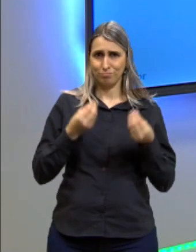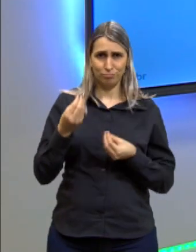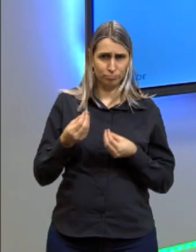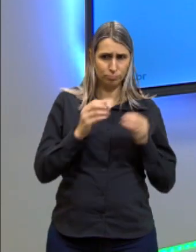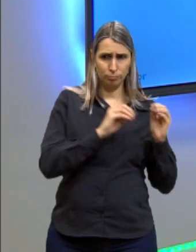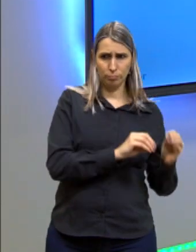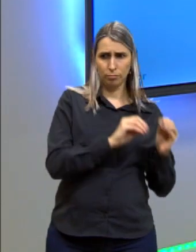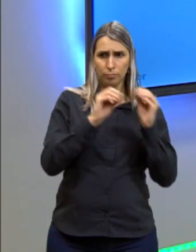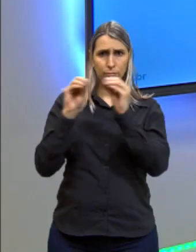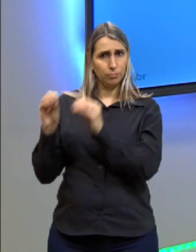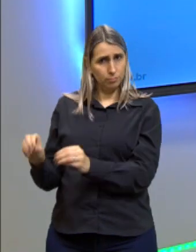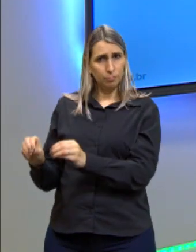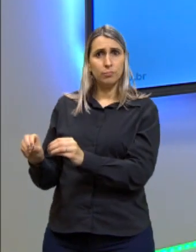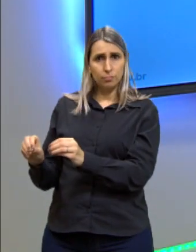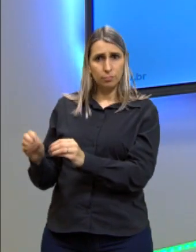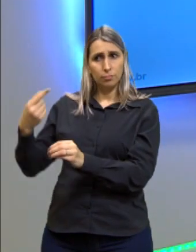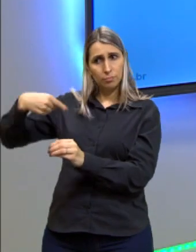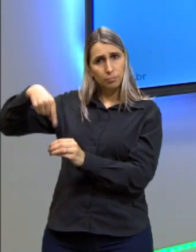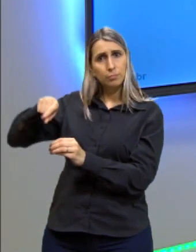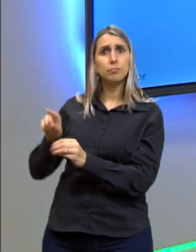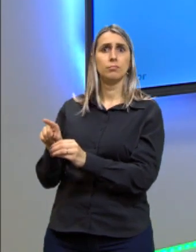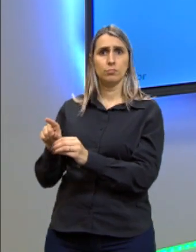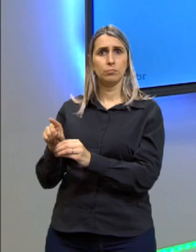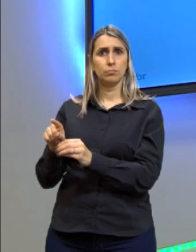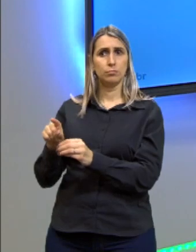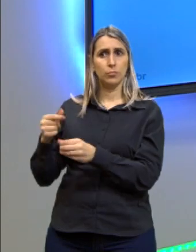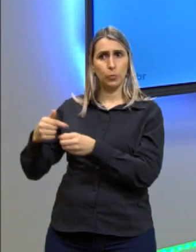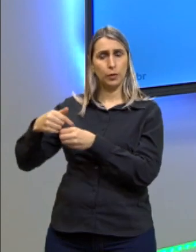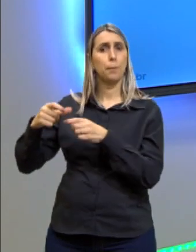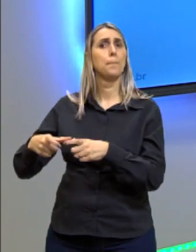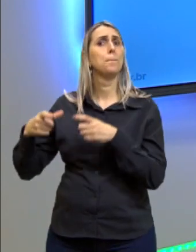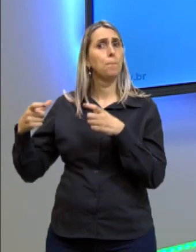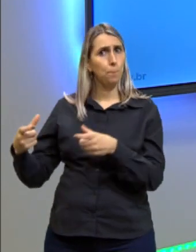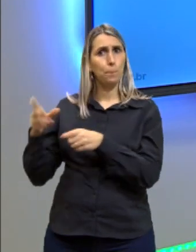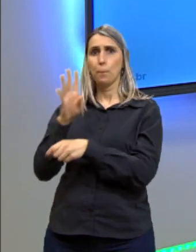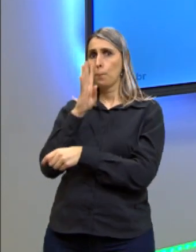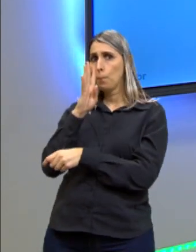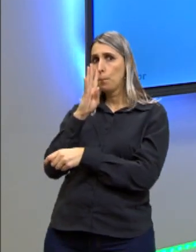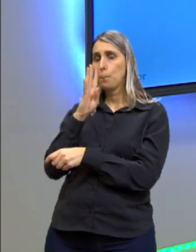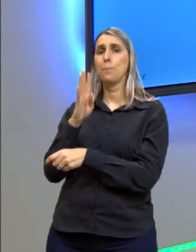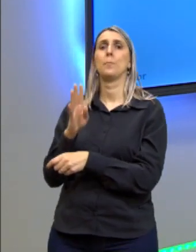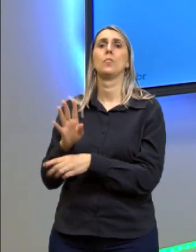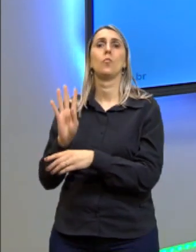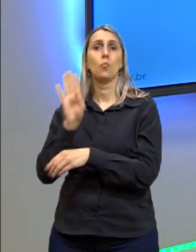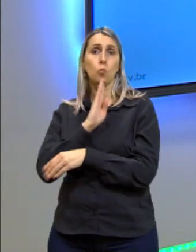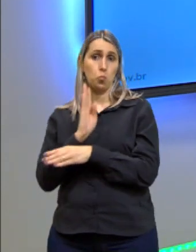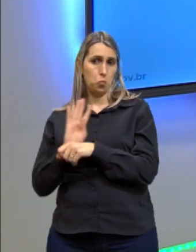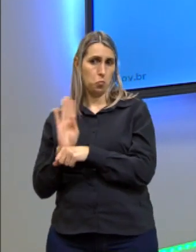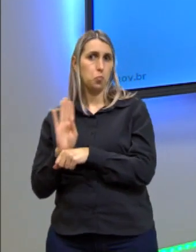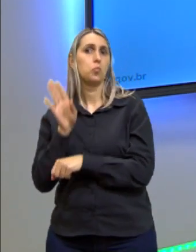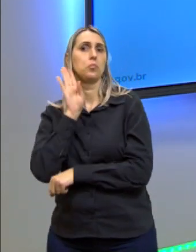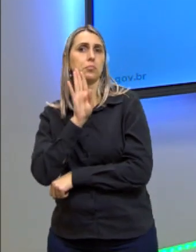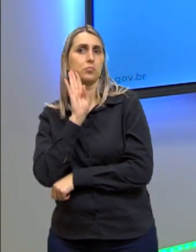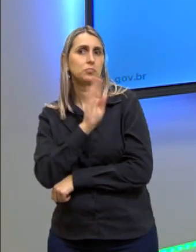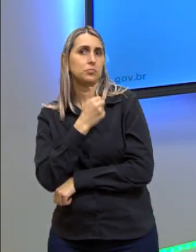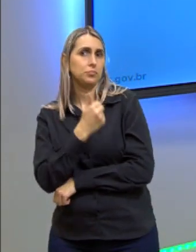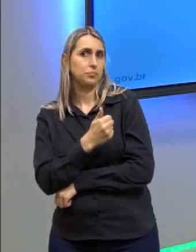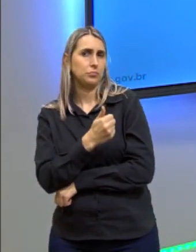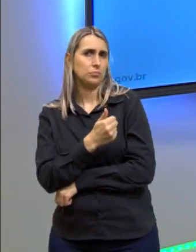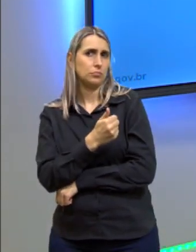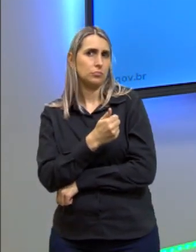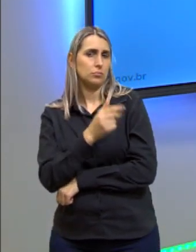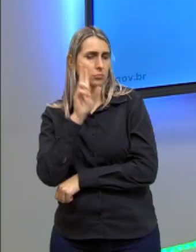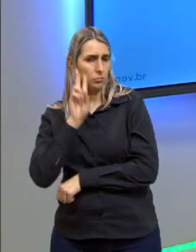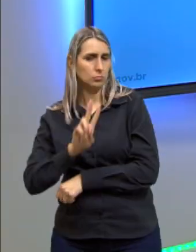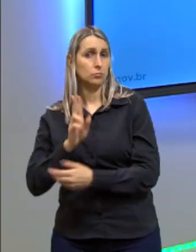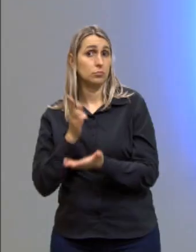se deslocar para uma metrópole para assistir um filme. Legal esse tópico, tá? Vamos ver se ela continua